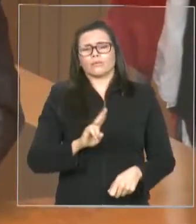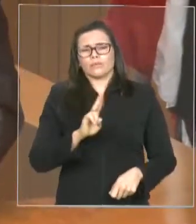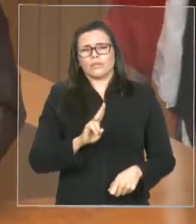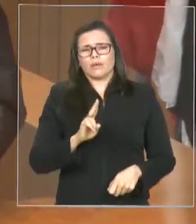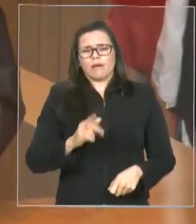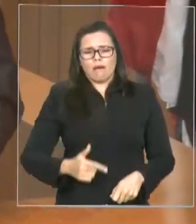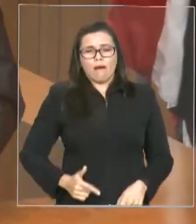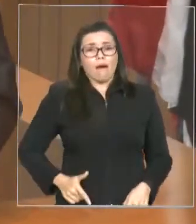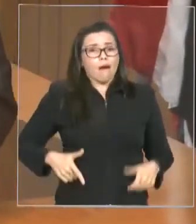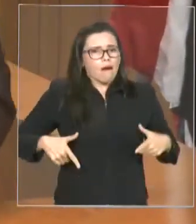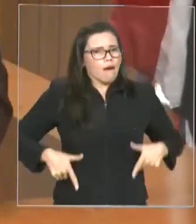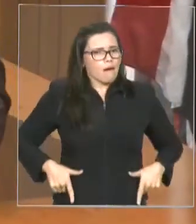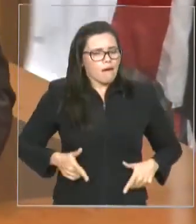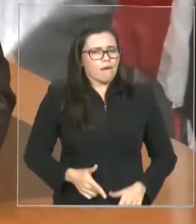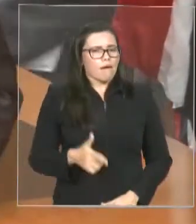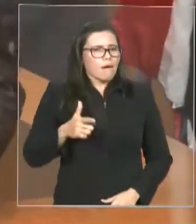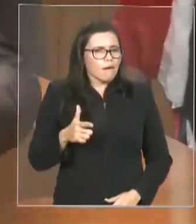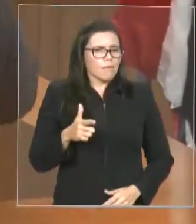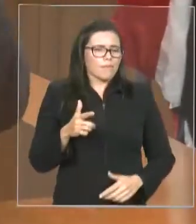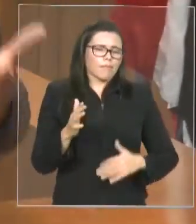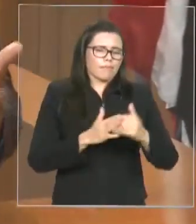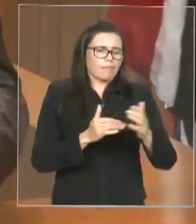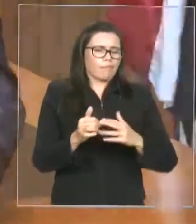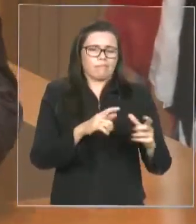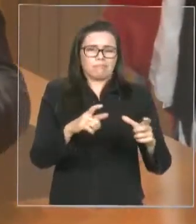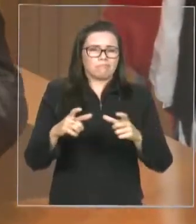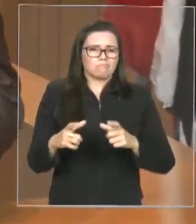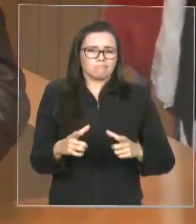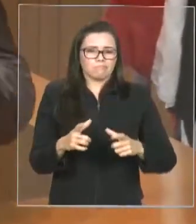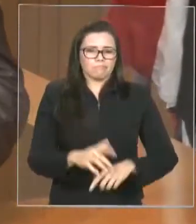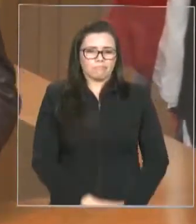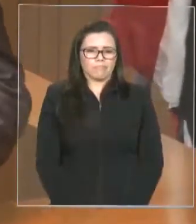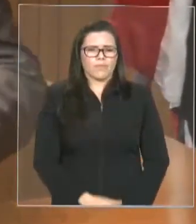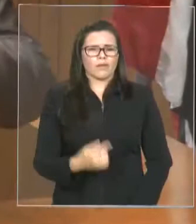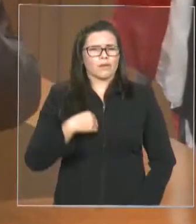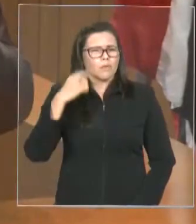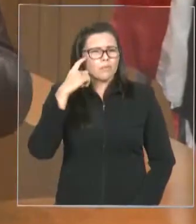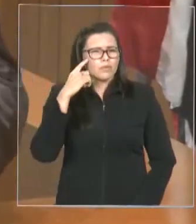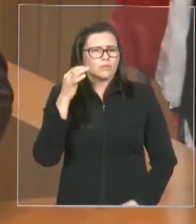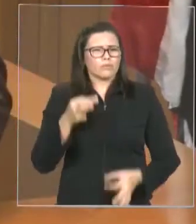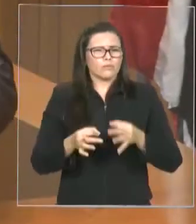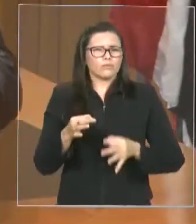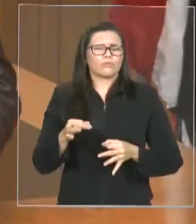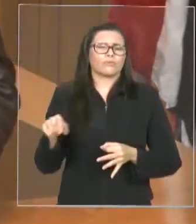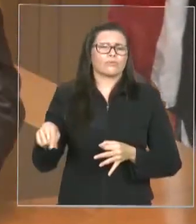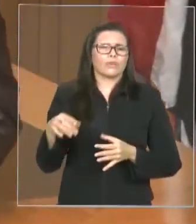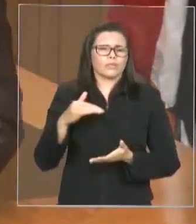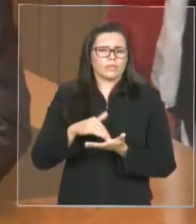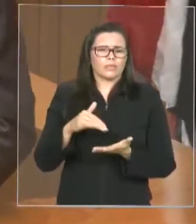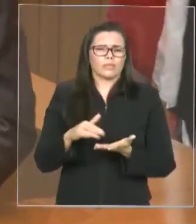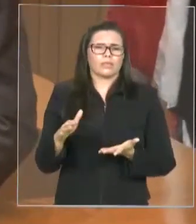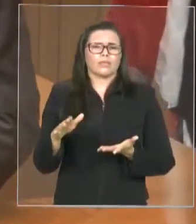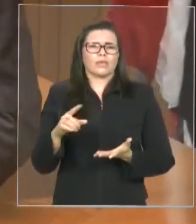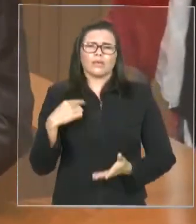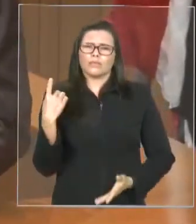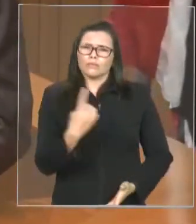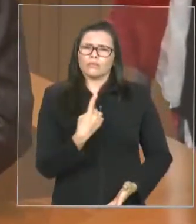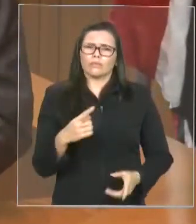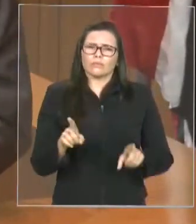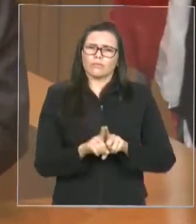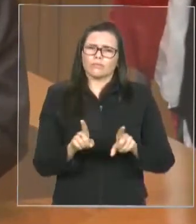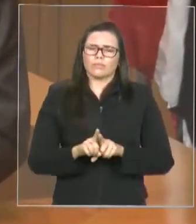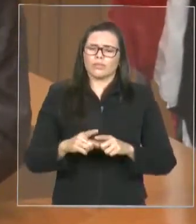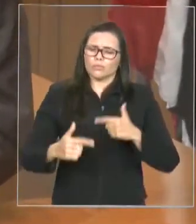é justo que a Assembleia também trate desse assunto e procure ajudar a reivindicar essas melhorias para